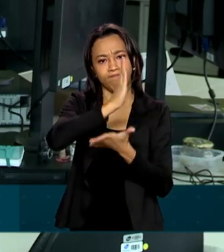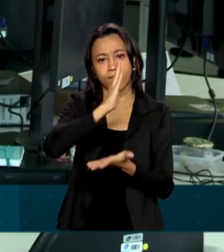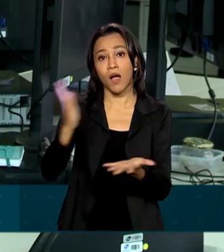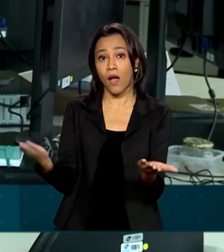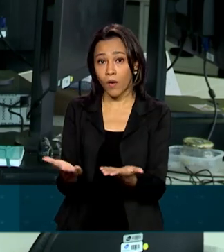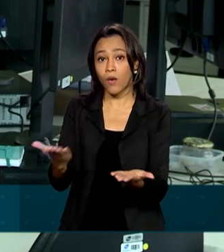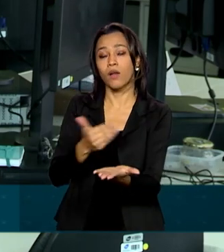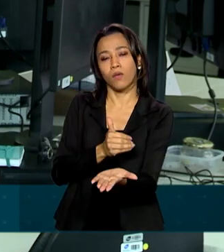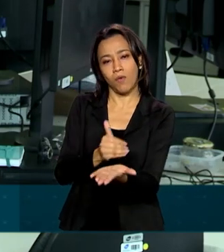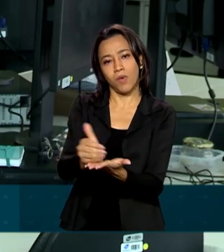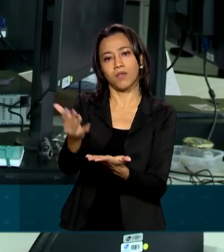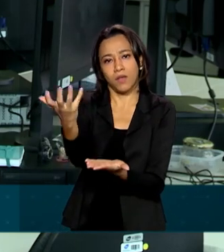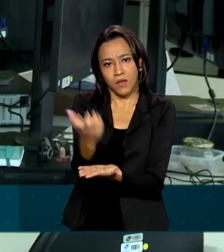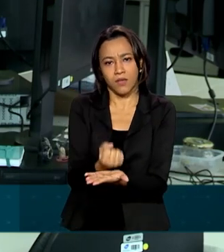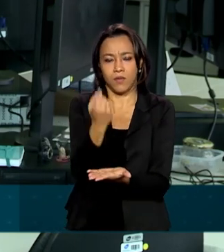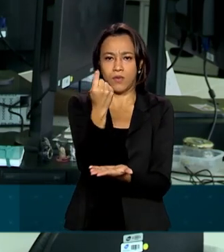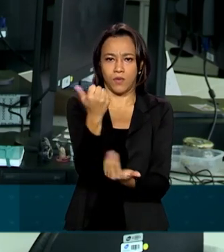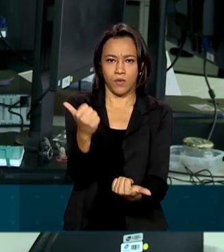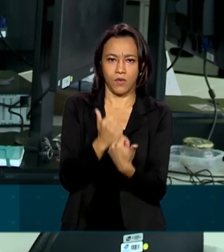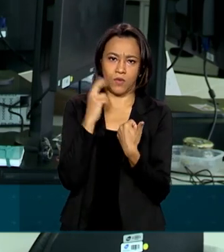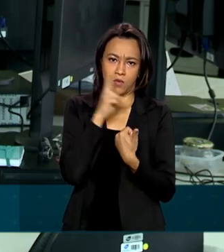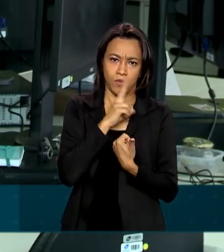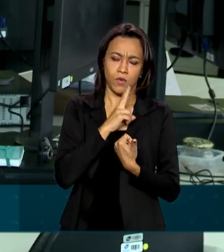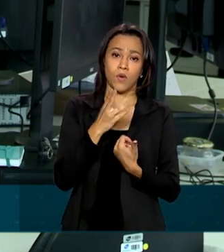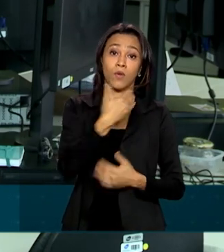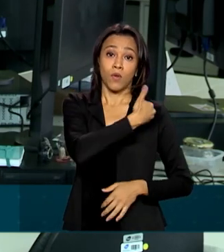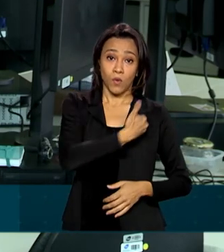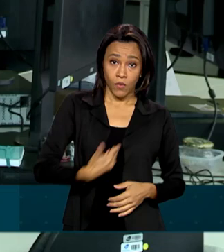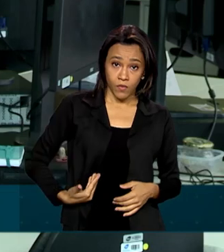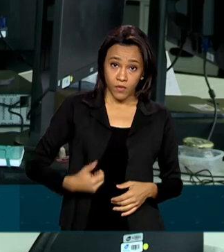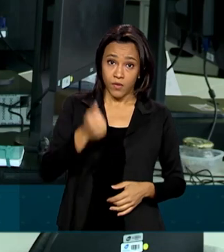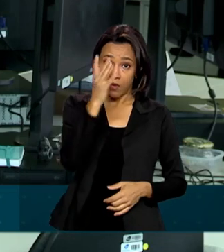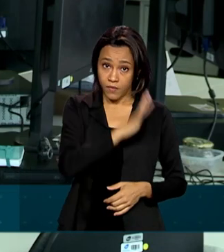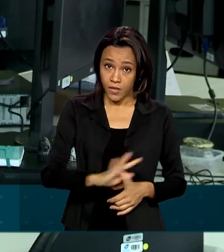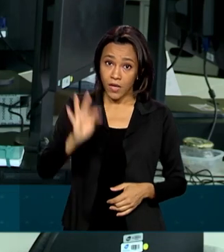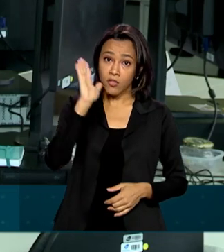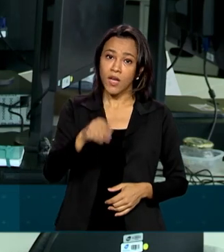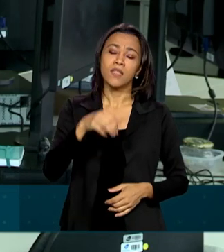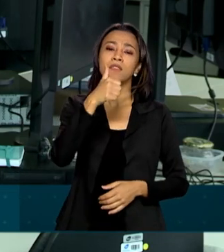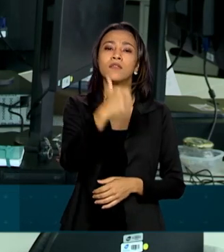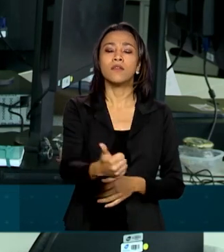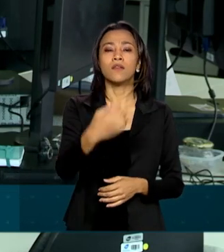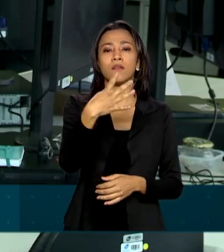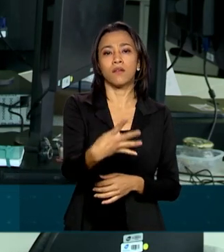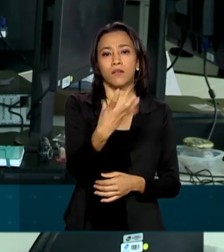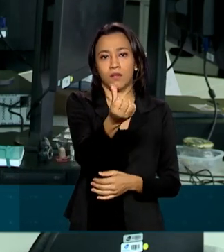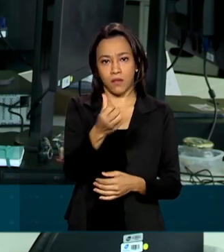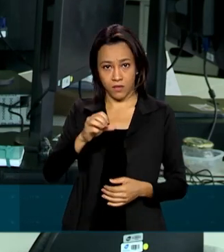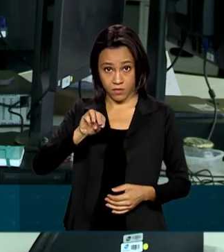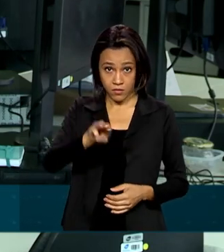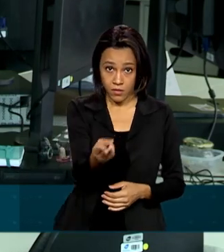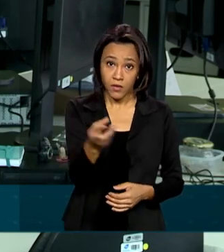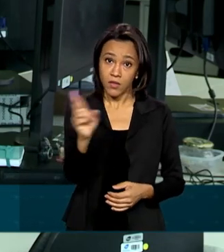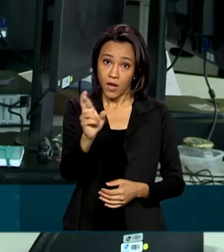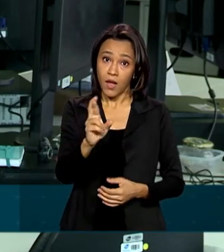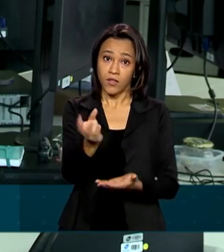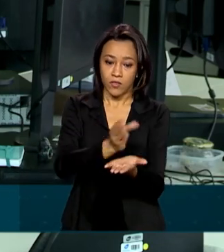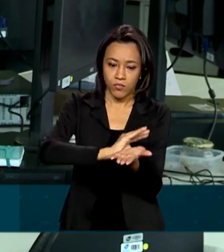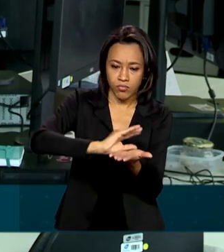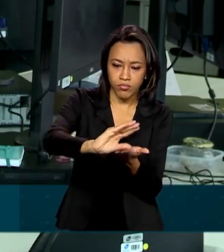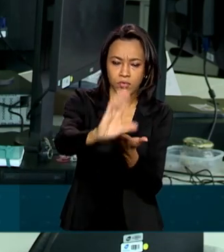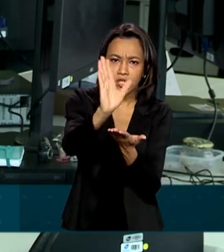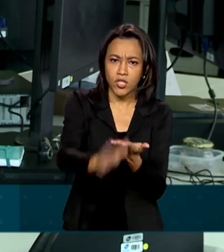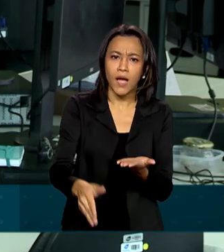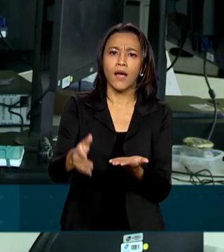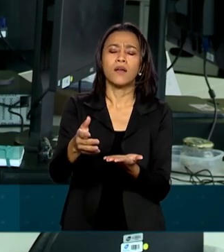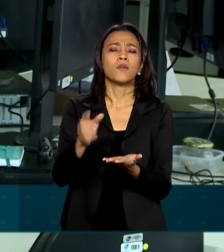auxílio emergencial. O governo federal já liberou mais de 146 bilhões de reais distribuídos entre 65